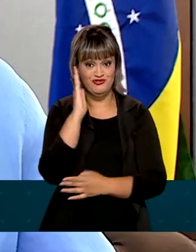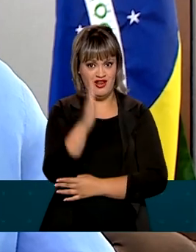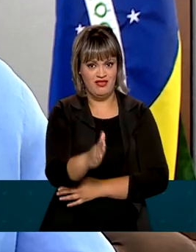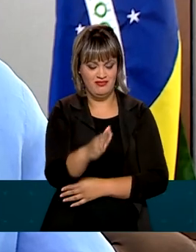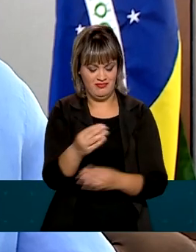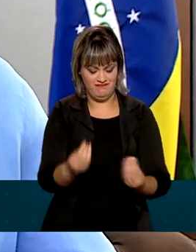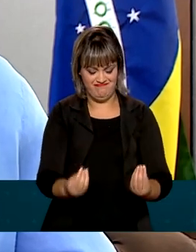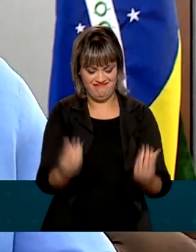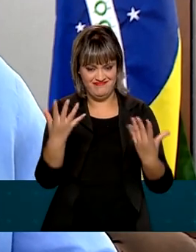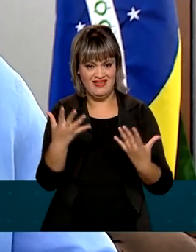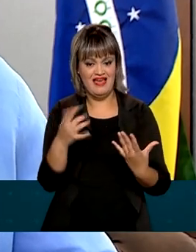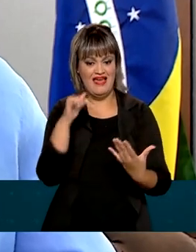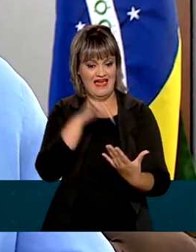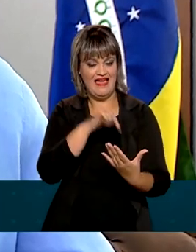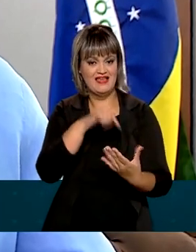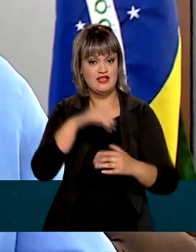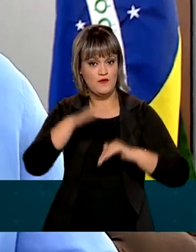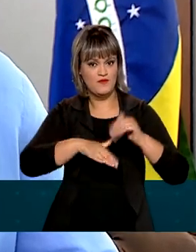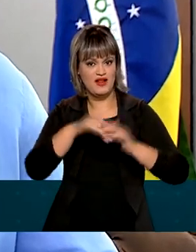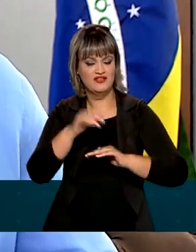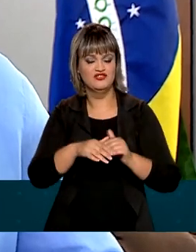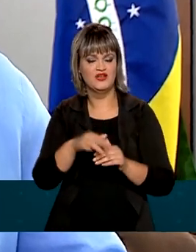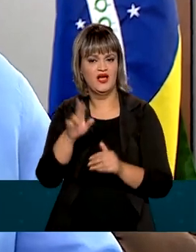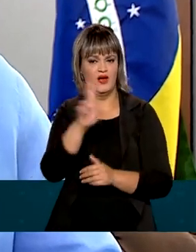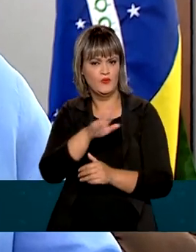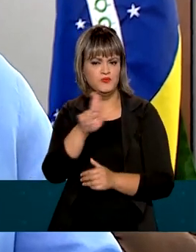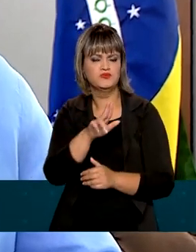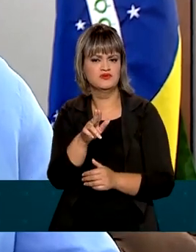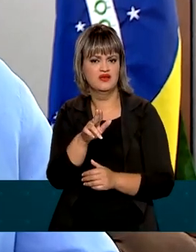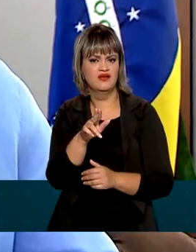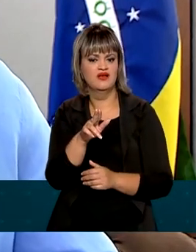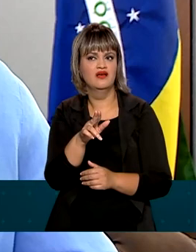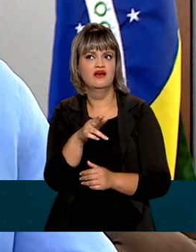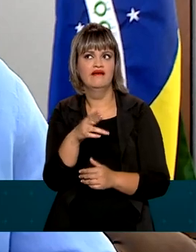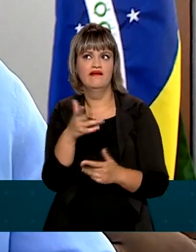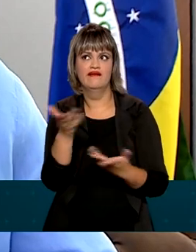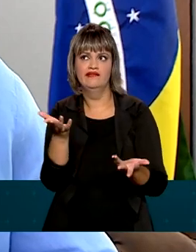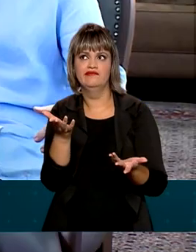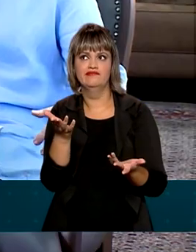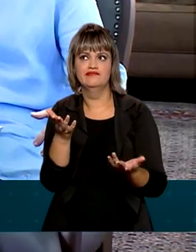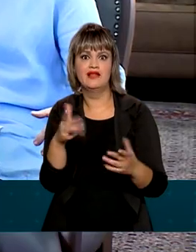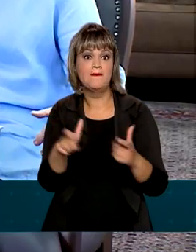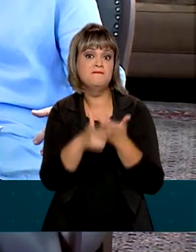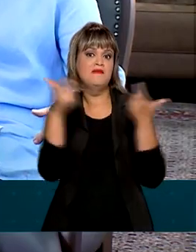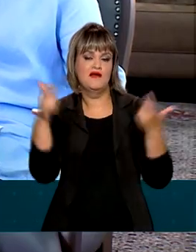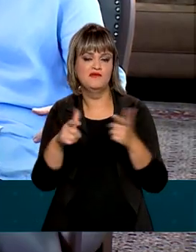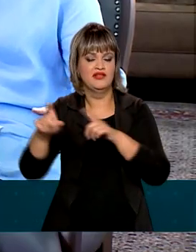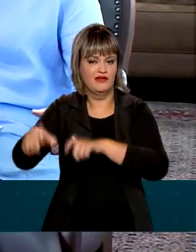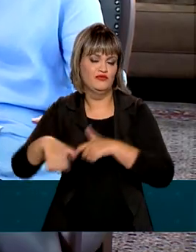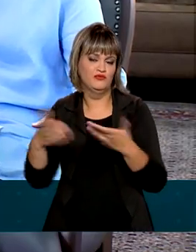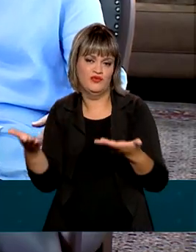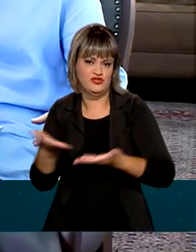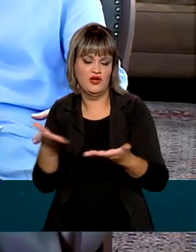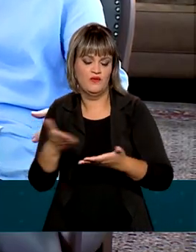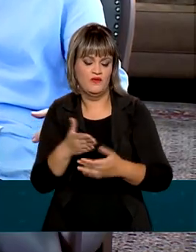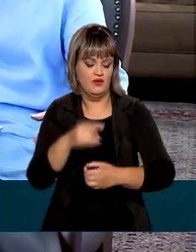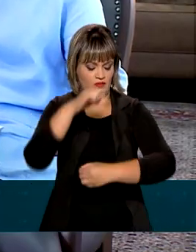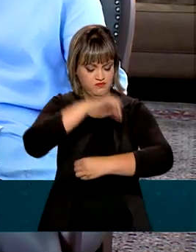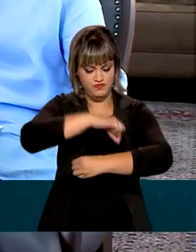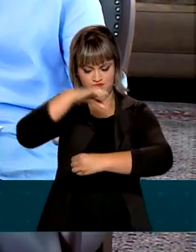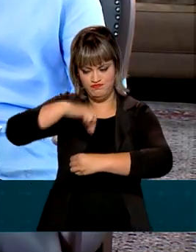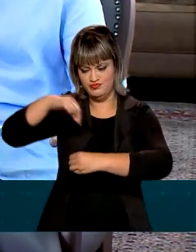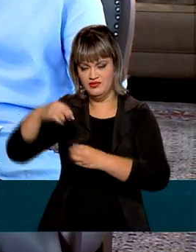cada vez ela é mais utilizada, ela é praticamente usada hoje na maioria da agricultura moderna, que se faz nos